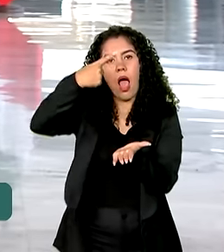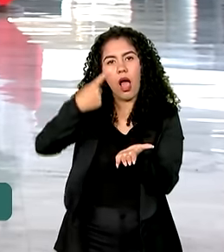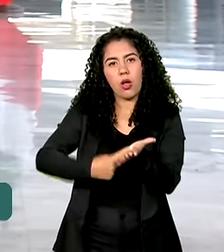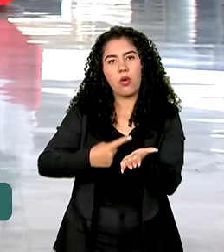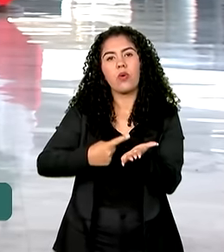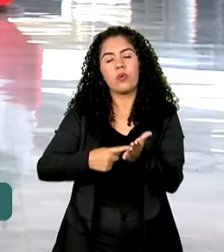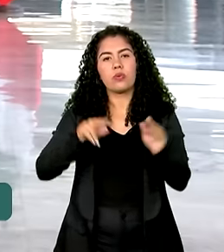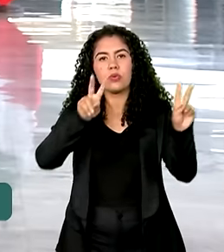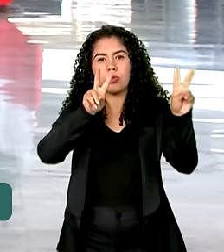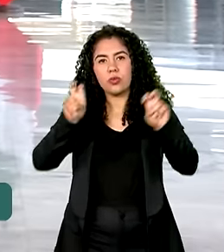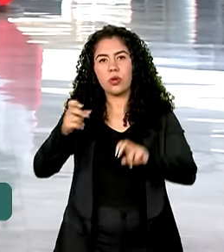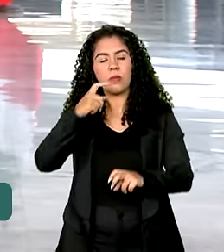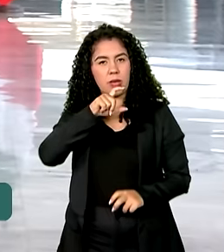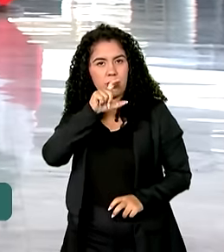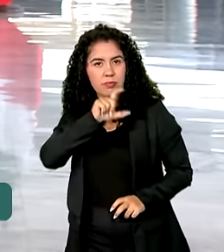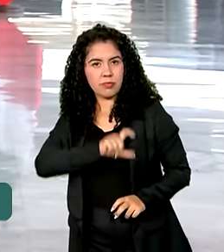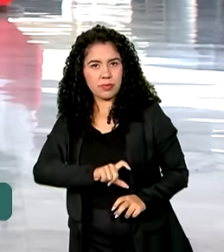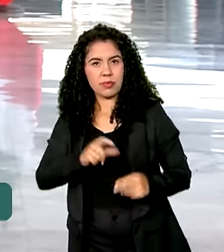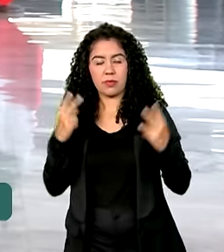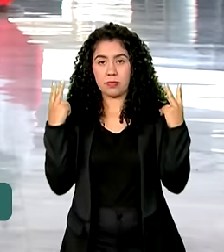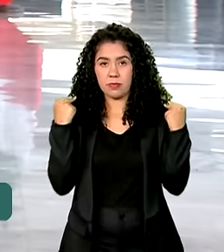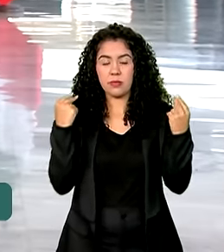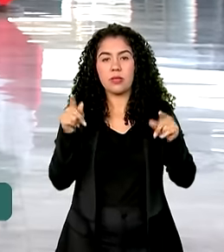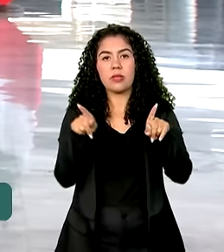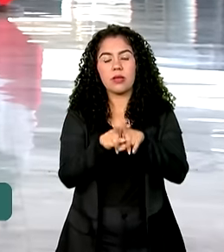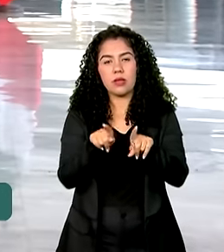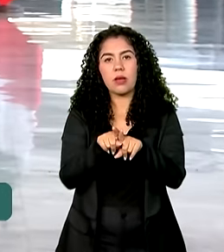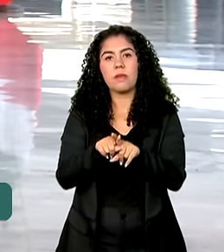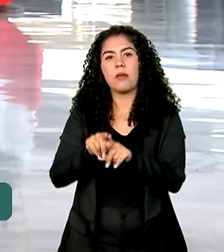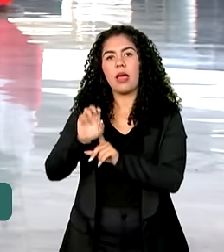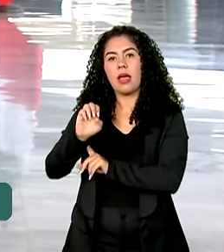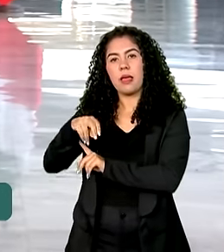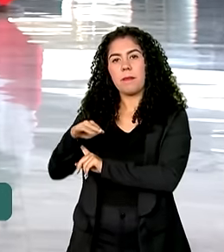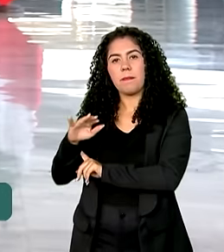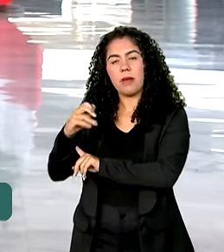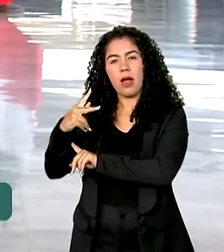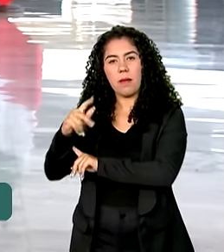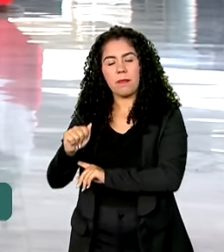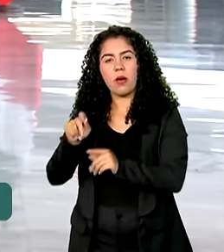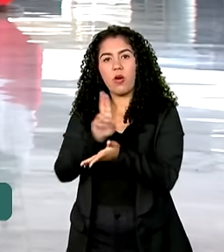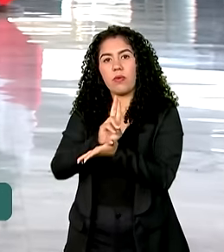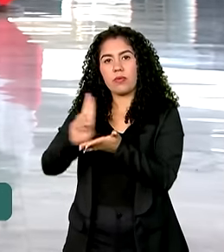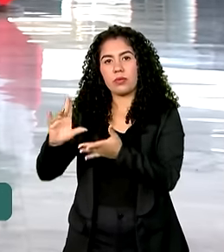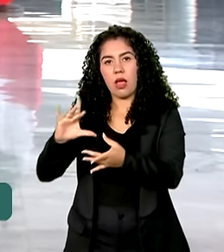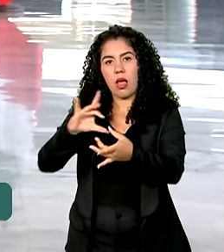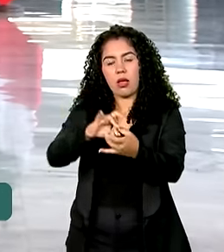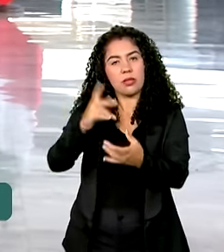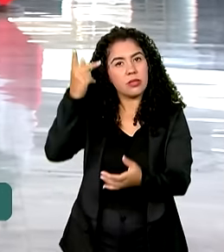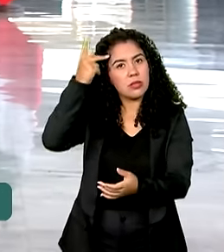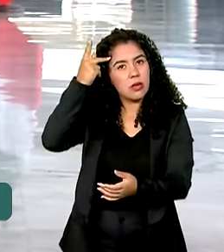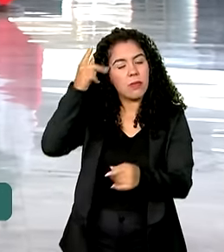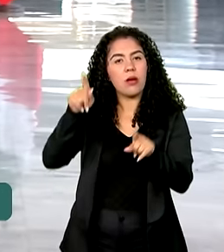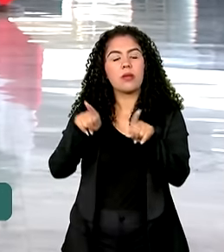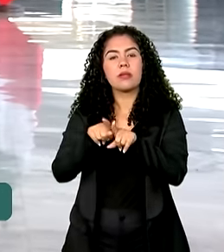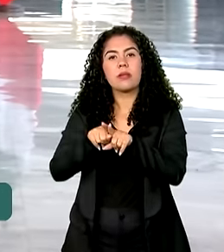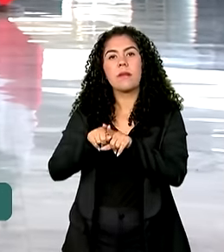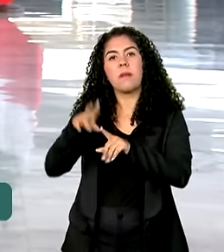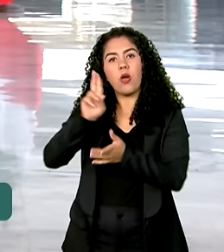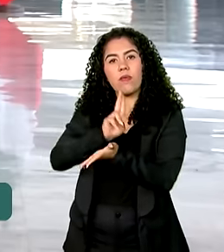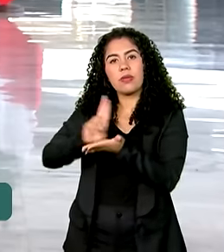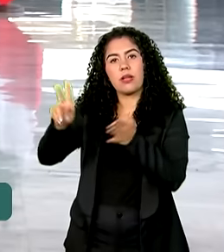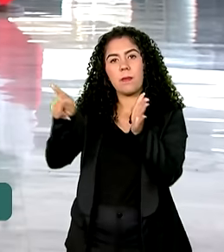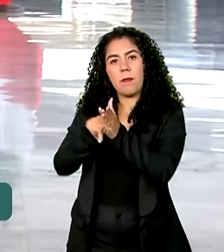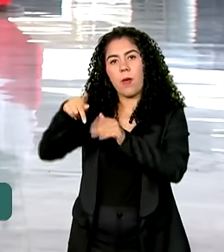e memorandos de entendimento entre a Embrapa e a Universidade de São Paulo com a Universidade Italiana de Turim. Após a